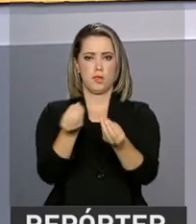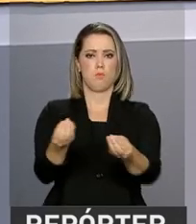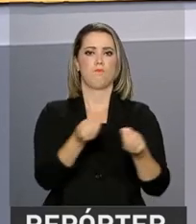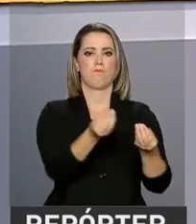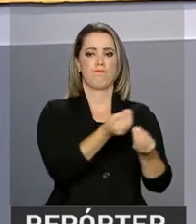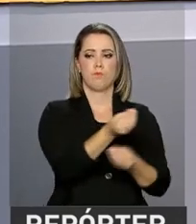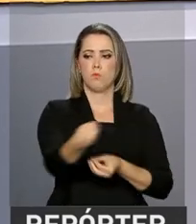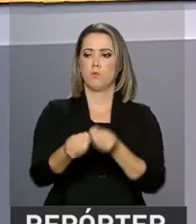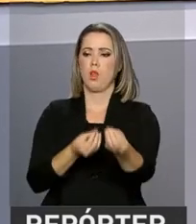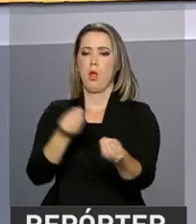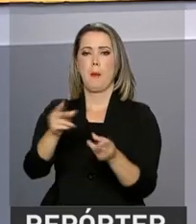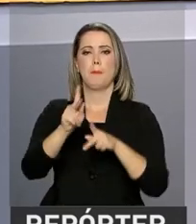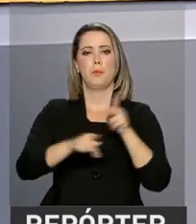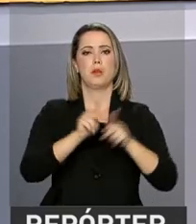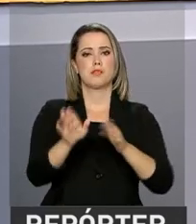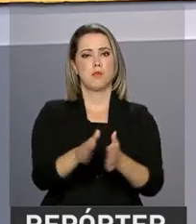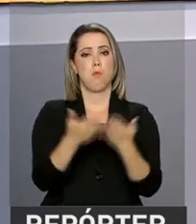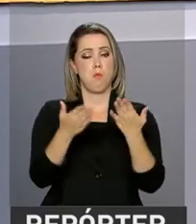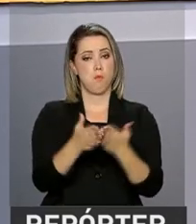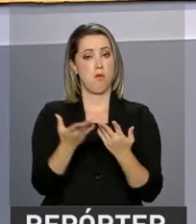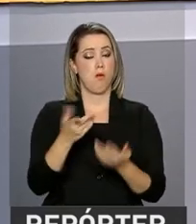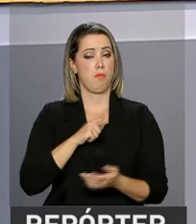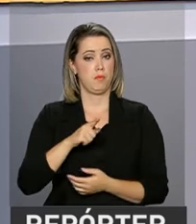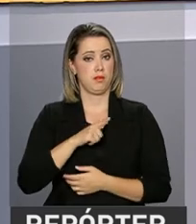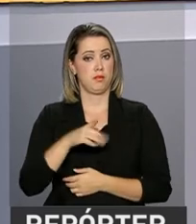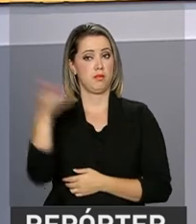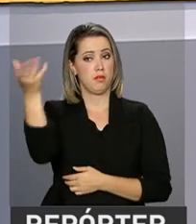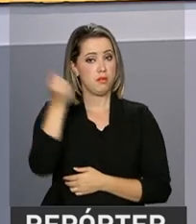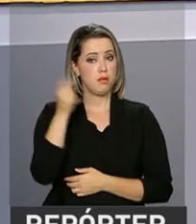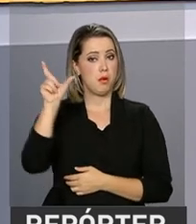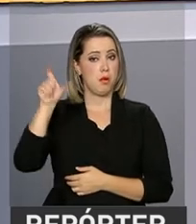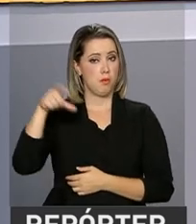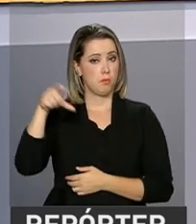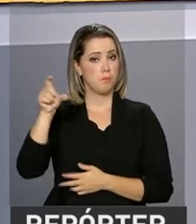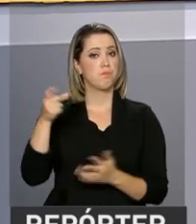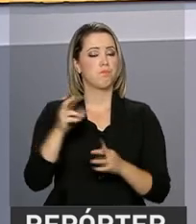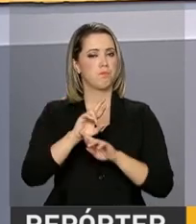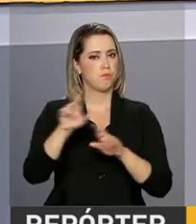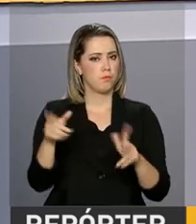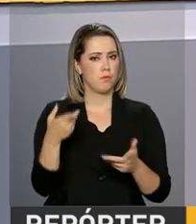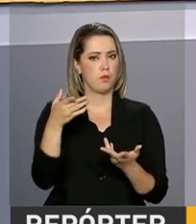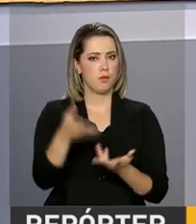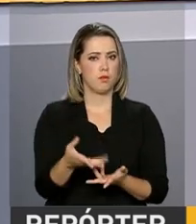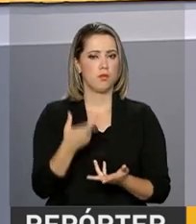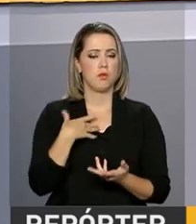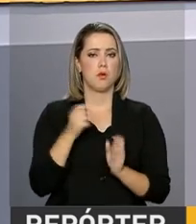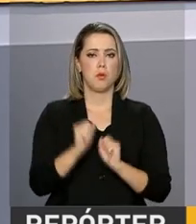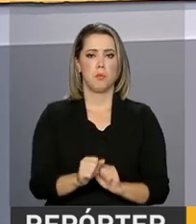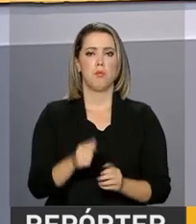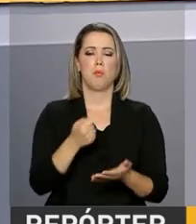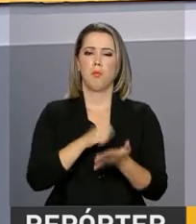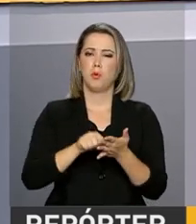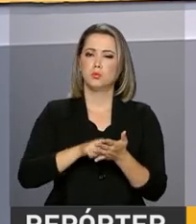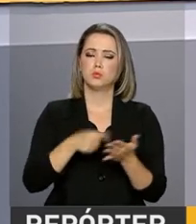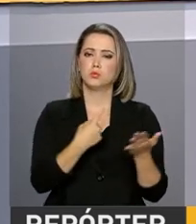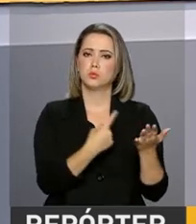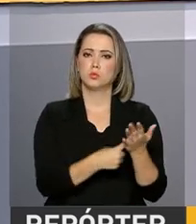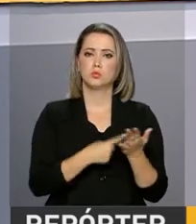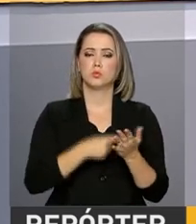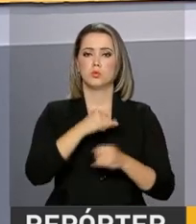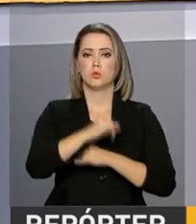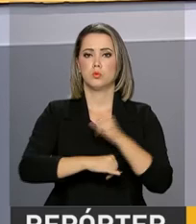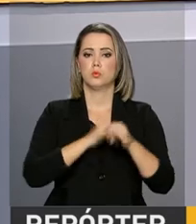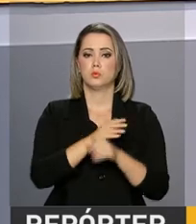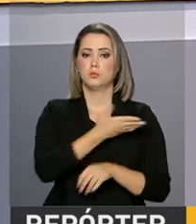a população de baixa renda, beneficiária de programas sociais do governo federal. A retirada dos kits pode ser agendada pelo site